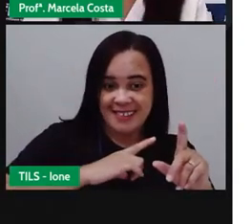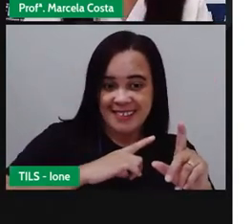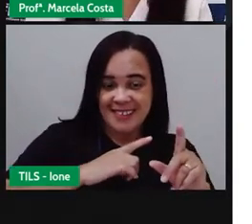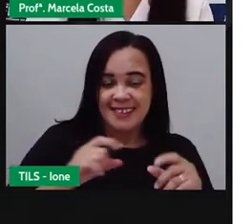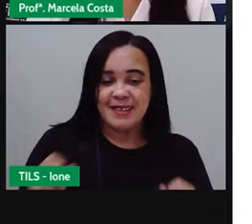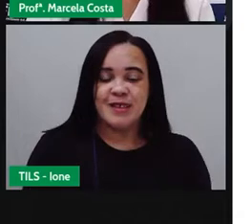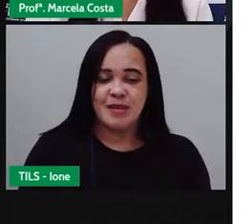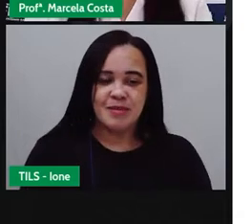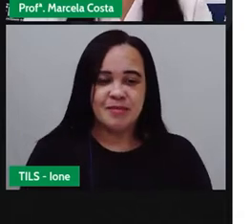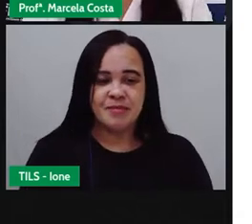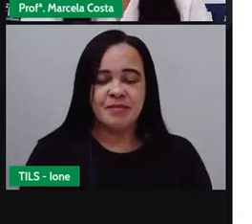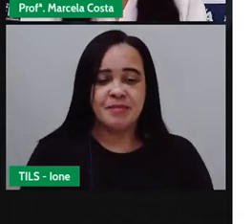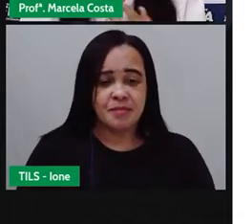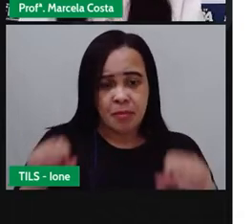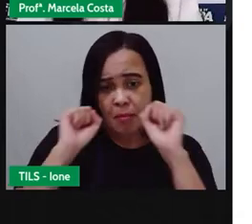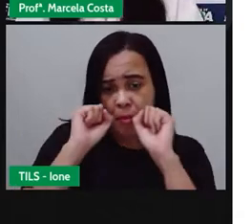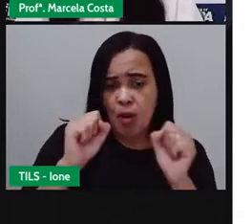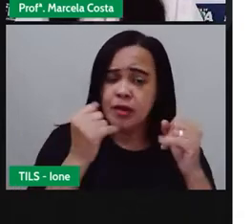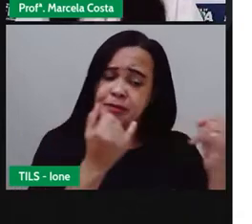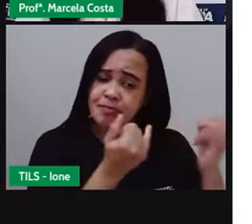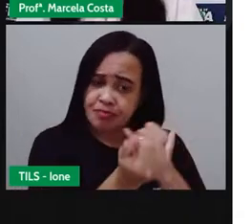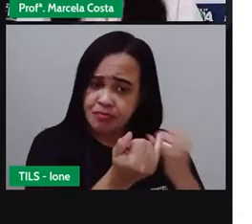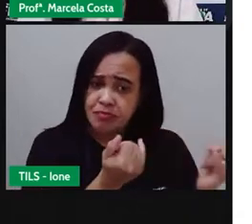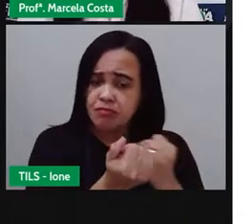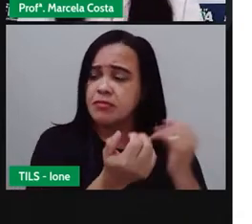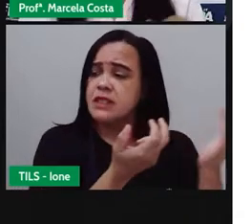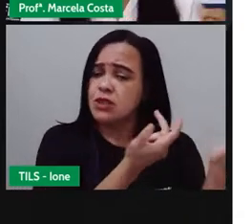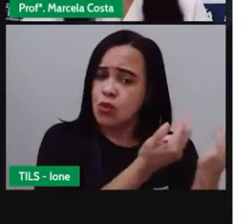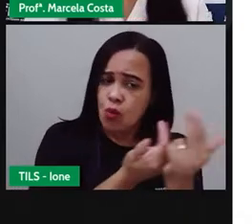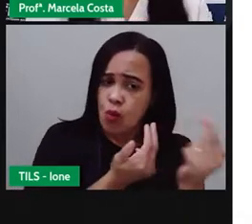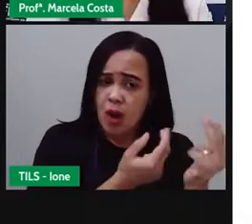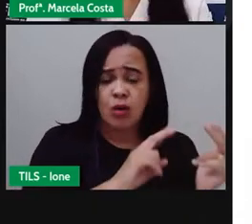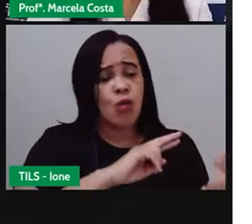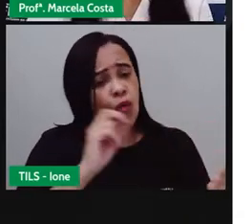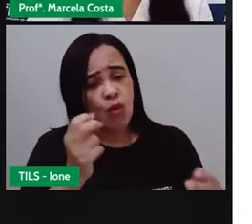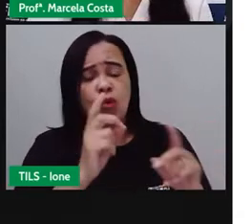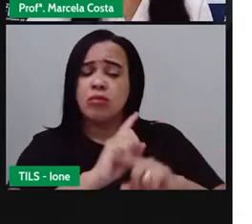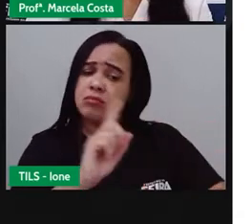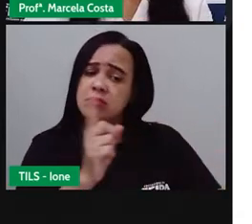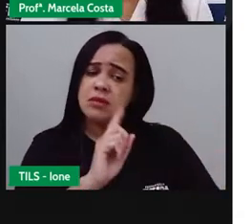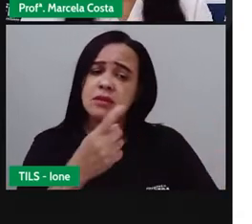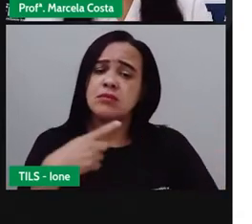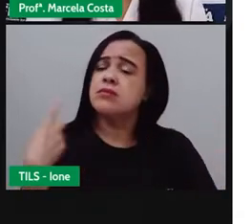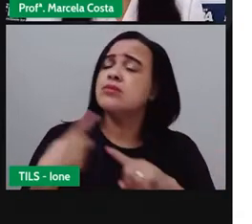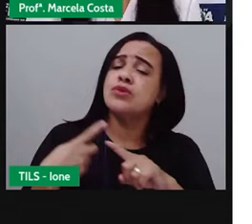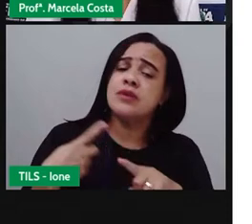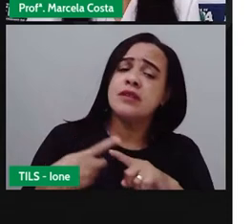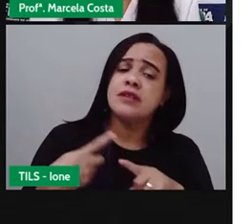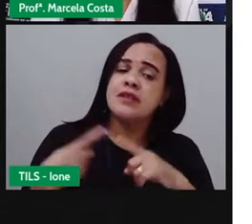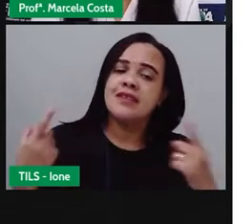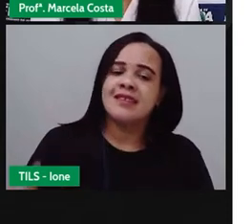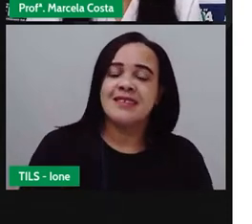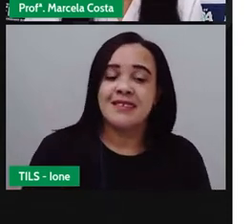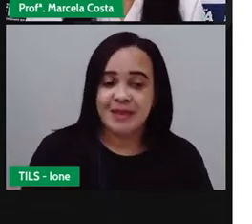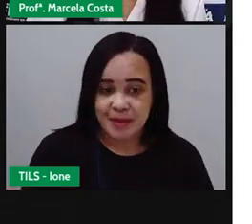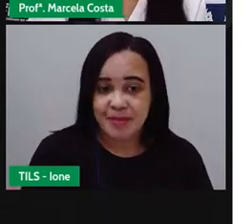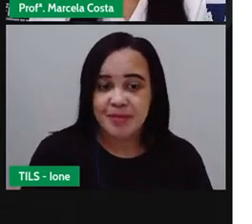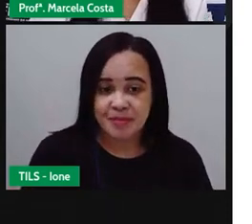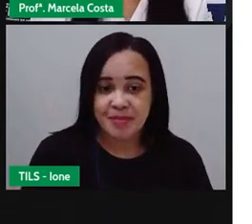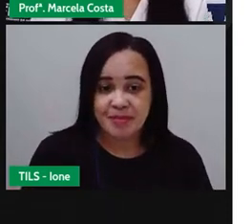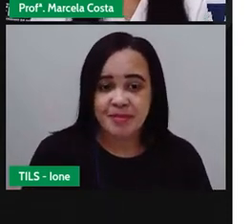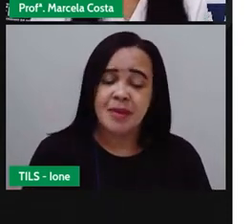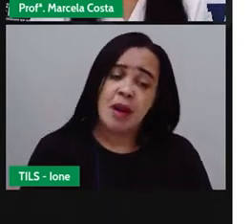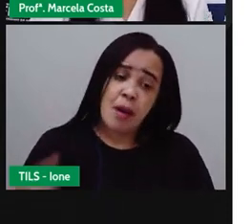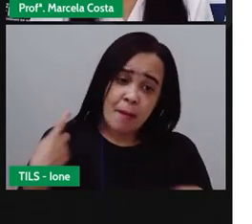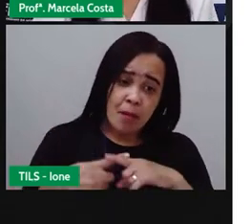pode parecer ou não. Por que para uma cela? Por que? Uma